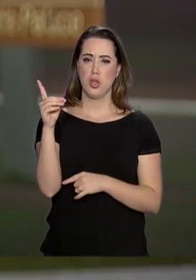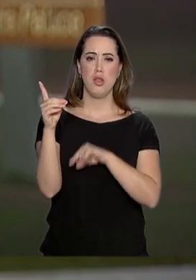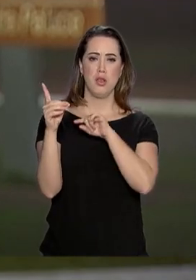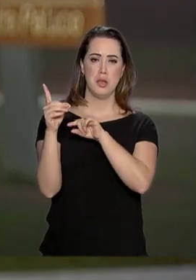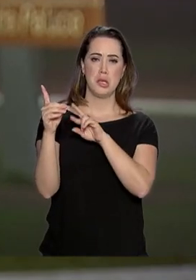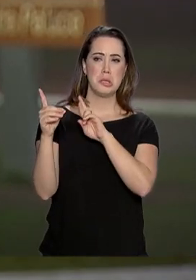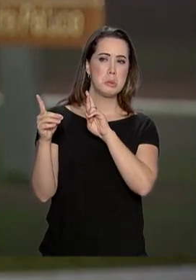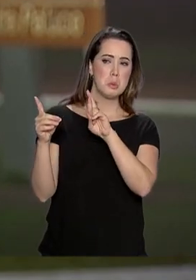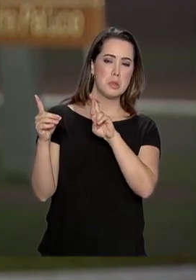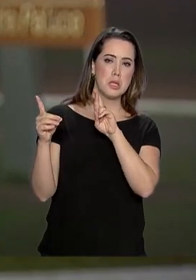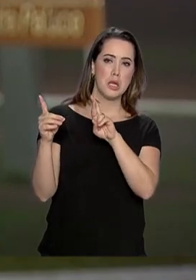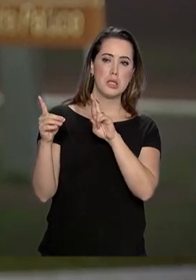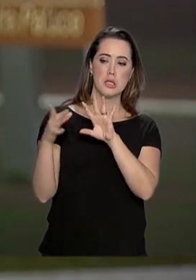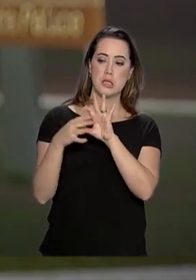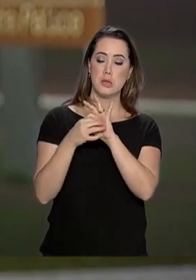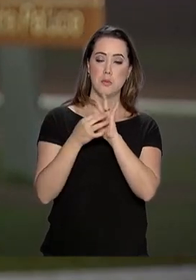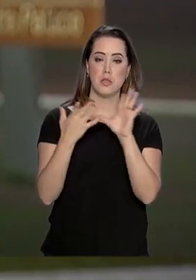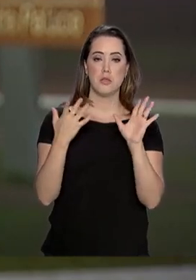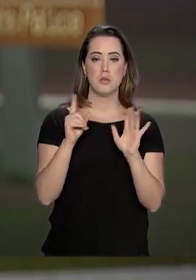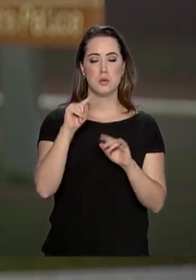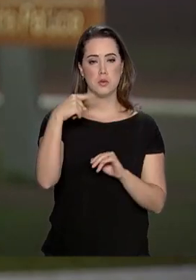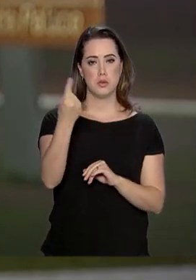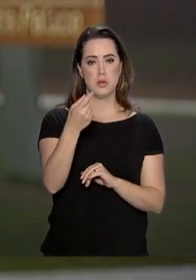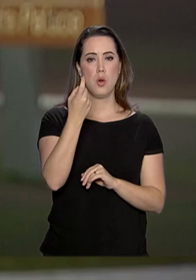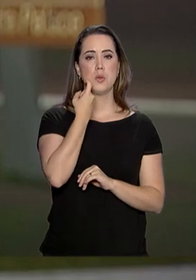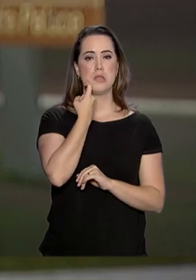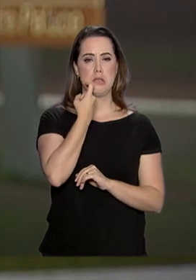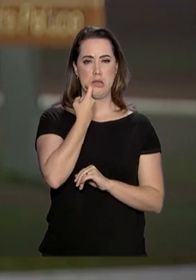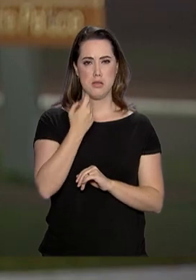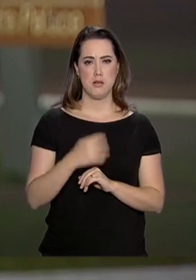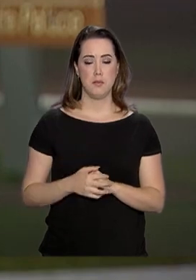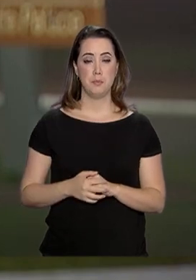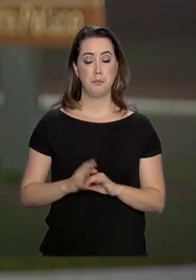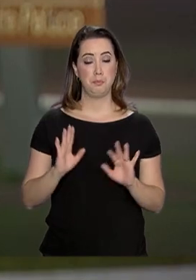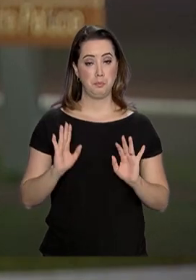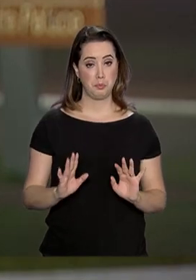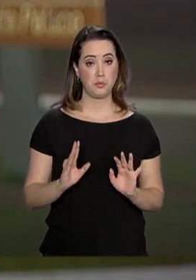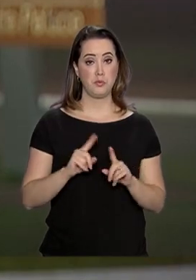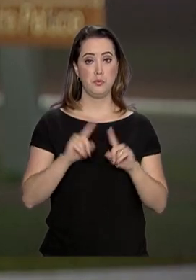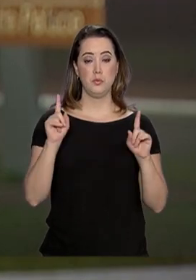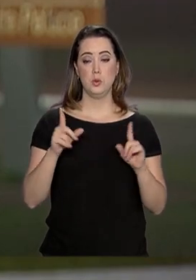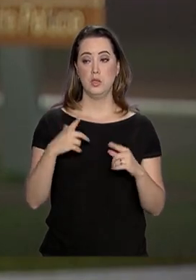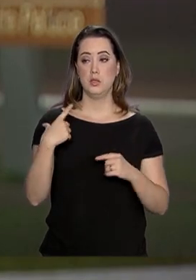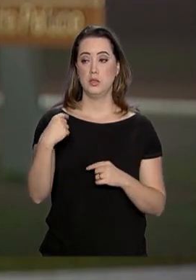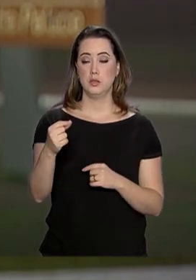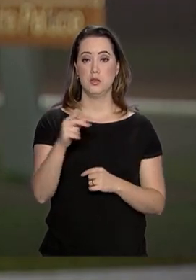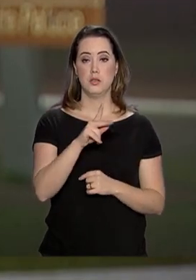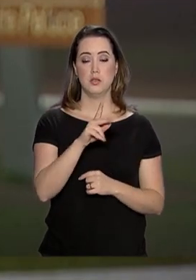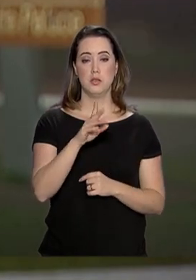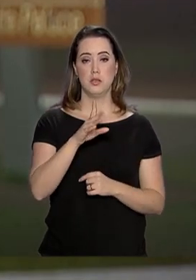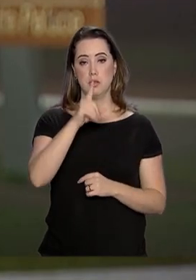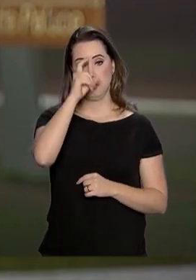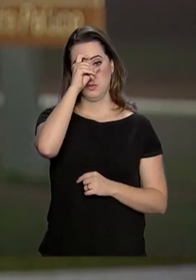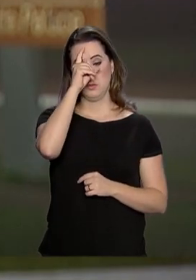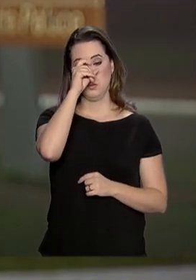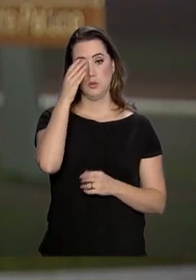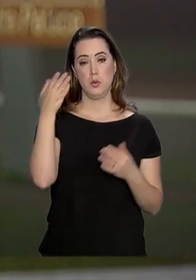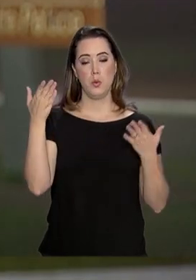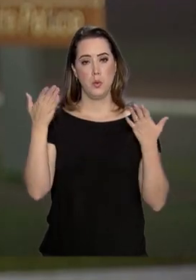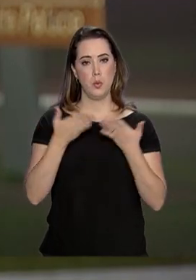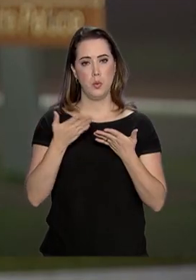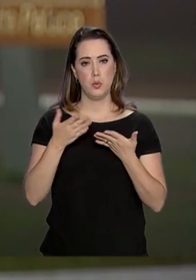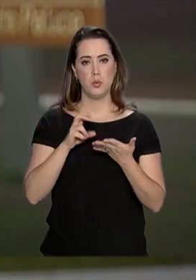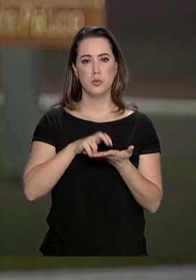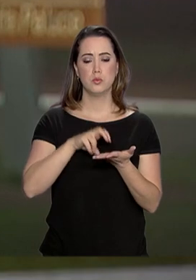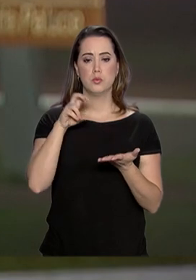Jair Bolsonaro recebesse alta na próxima sexta-feira. Ele saiu do Hospital Albert Einstein hoje,